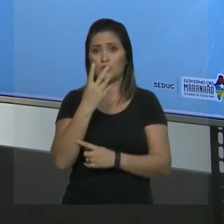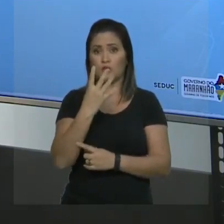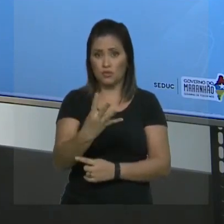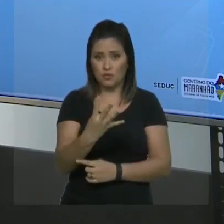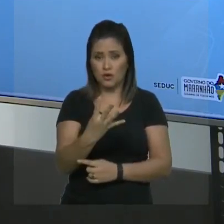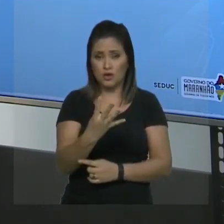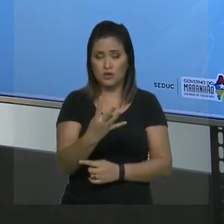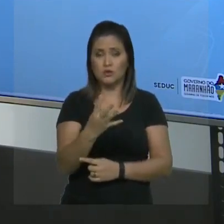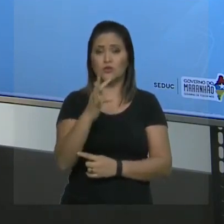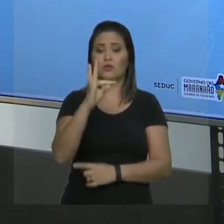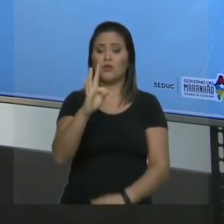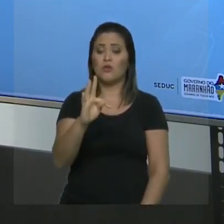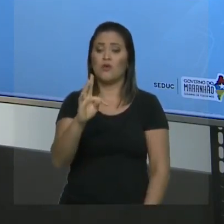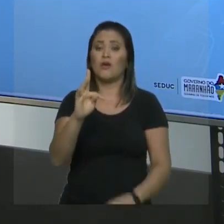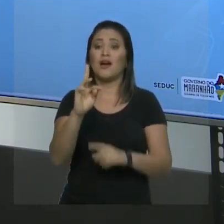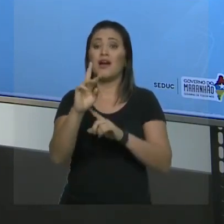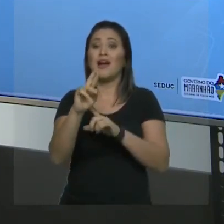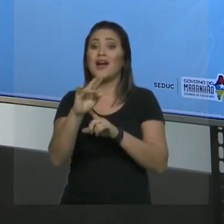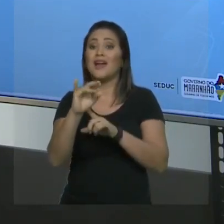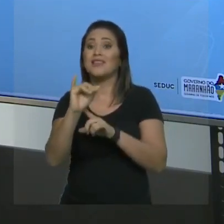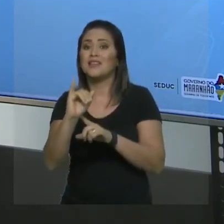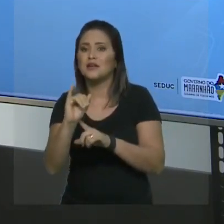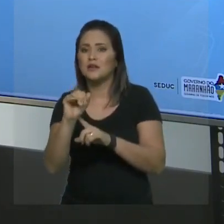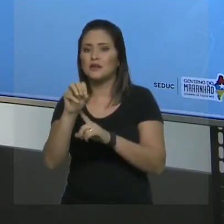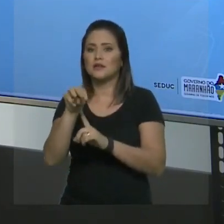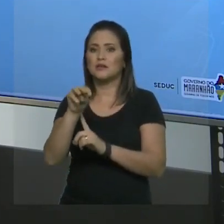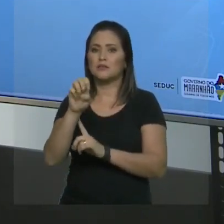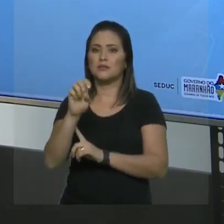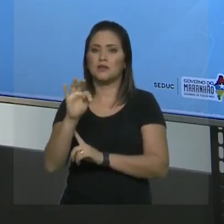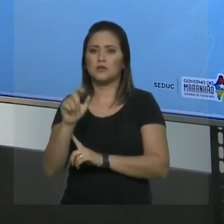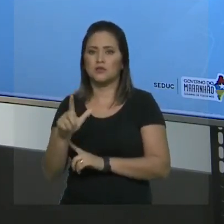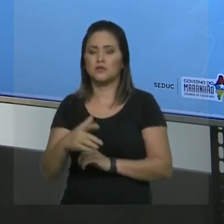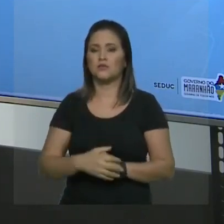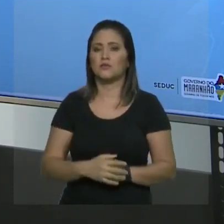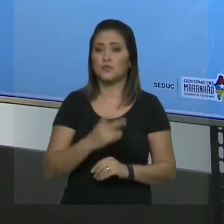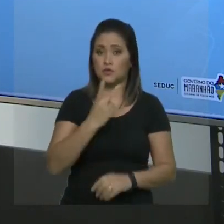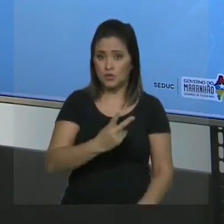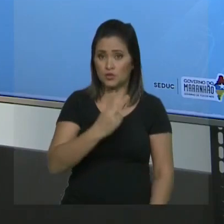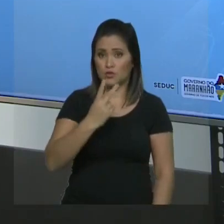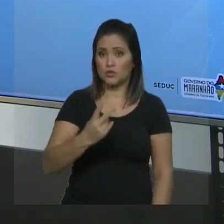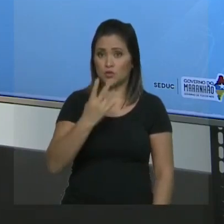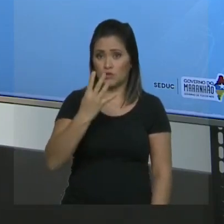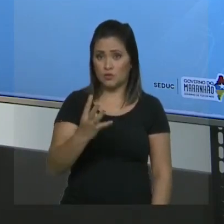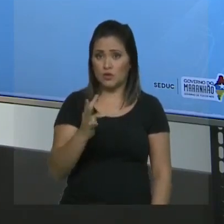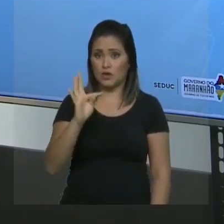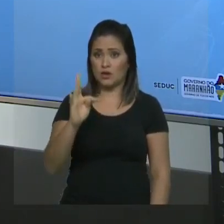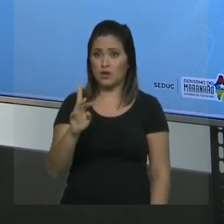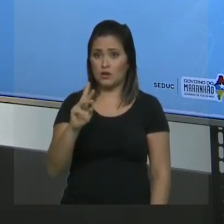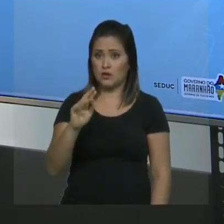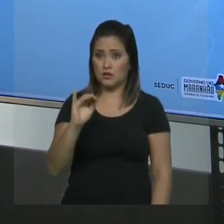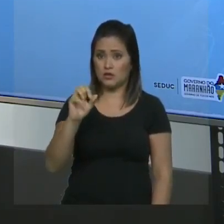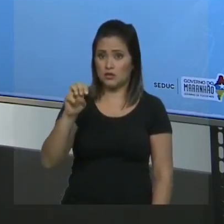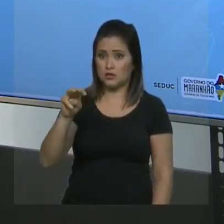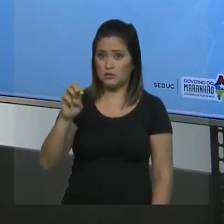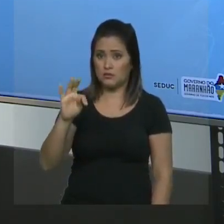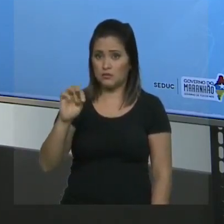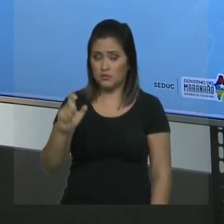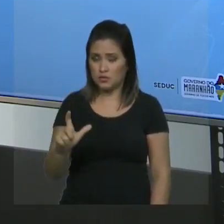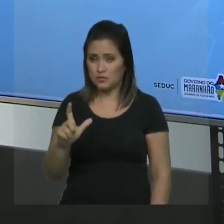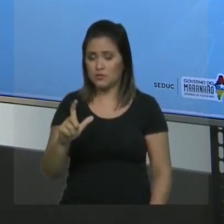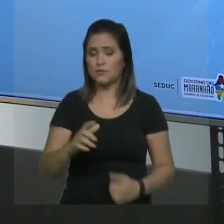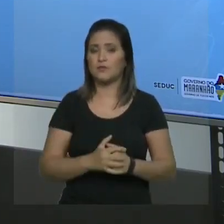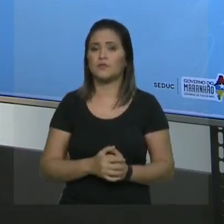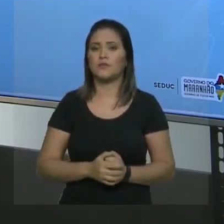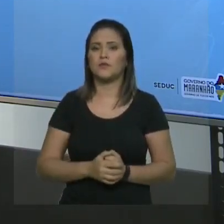Pode ser? Tudo certo para vocês? Então vamos lá. 2-2-4-trimetil. E a cadeia principal? 1